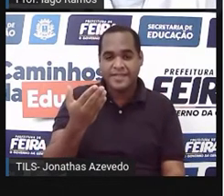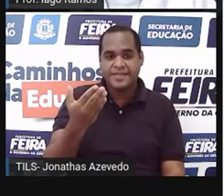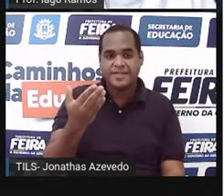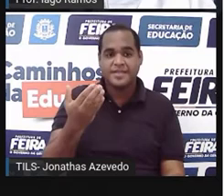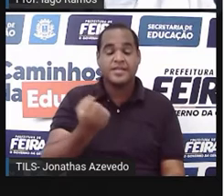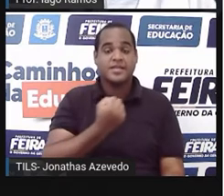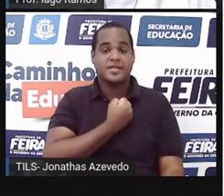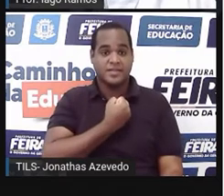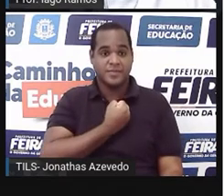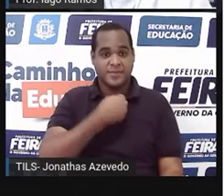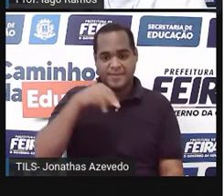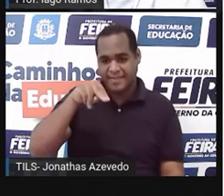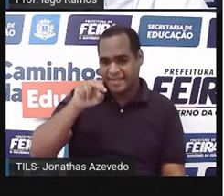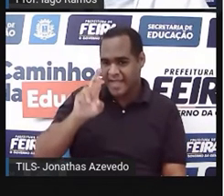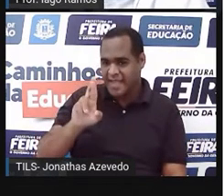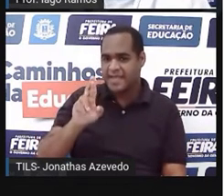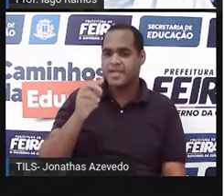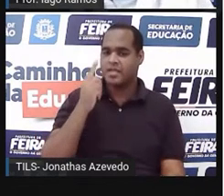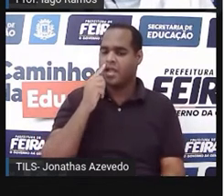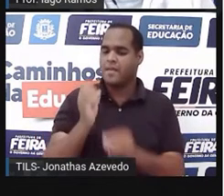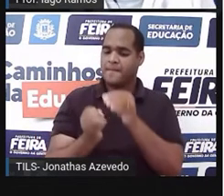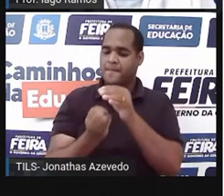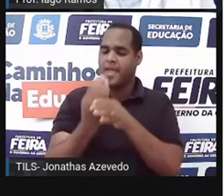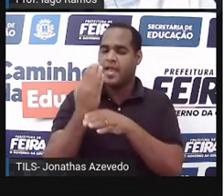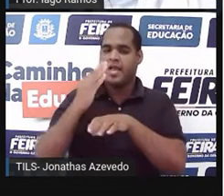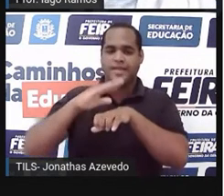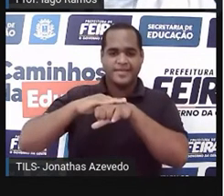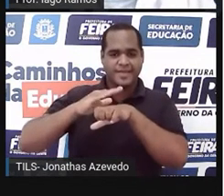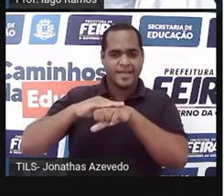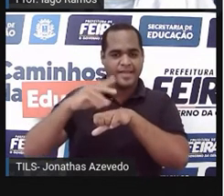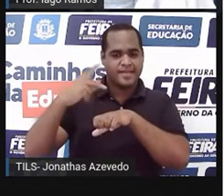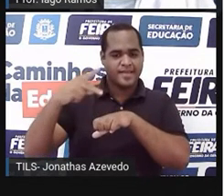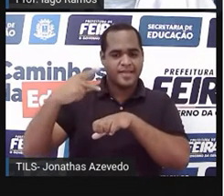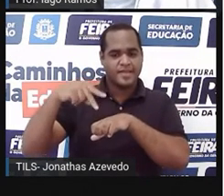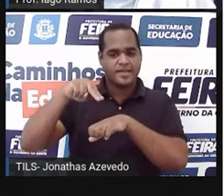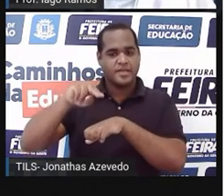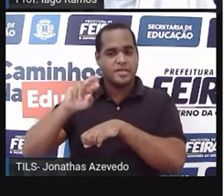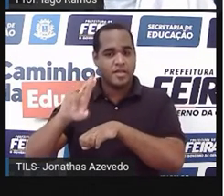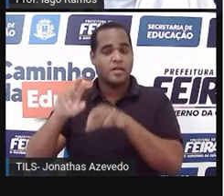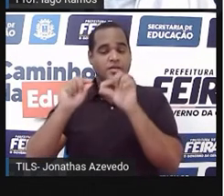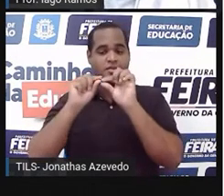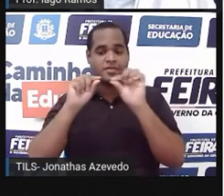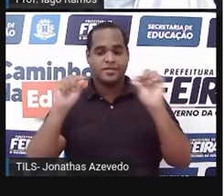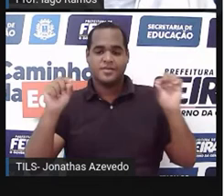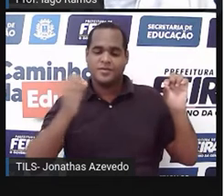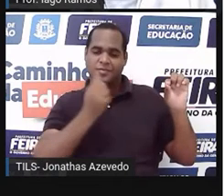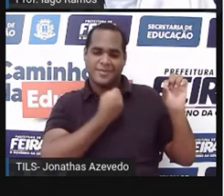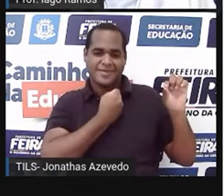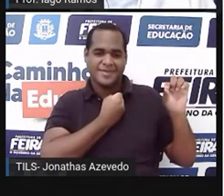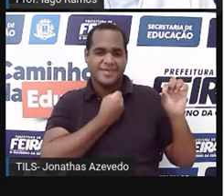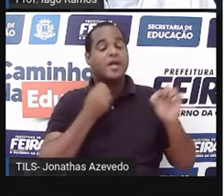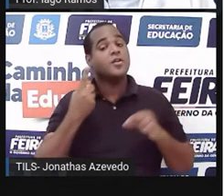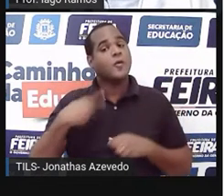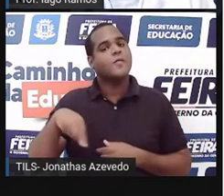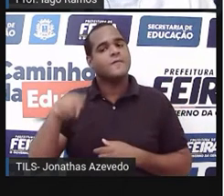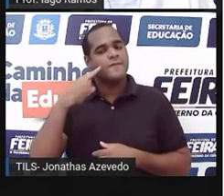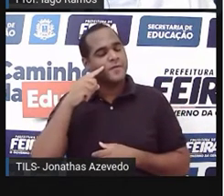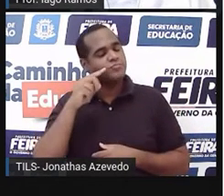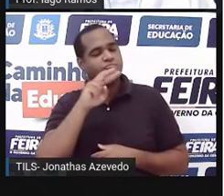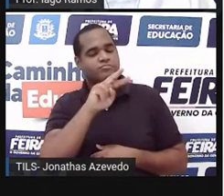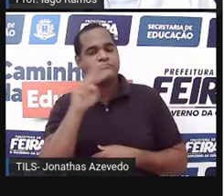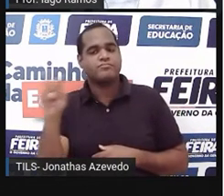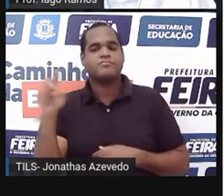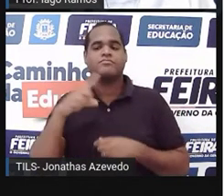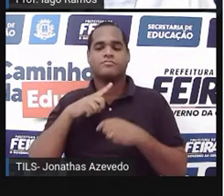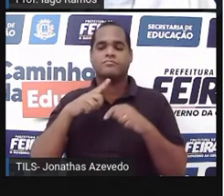Os números que nasceram dela, os números racionais que nasceram dela, tá? E a gente viu isso, tá?